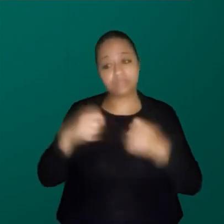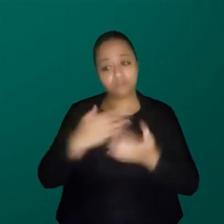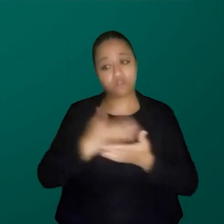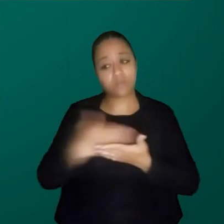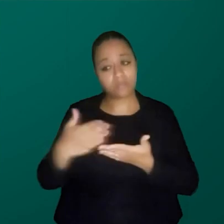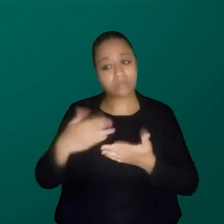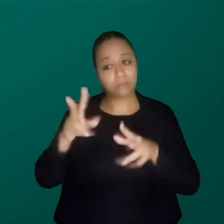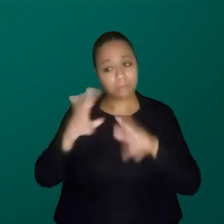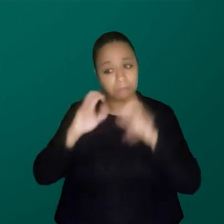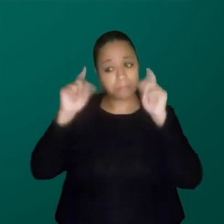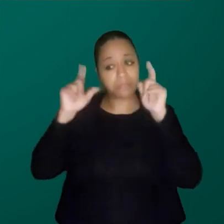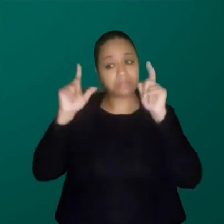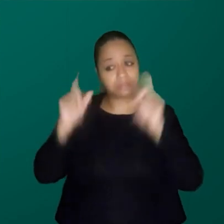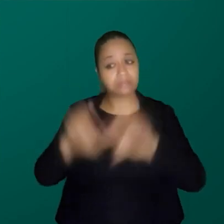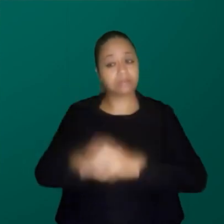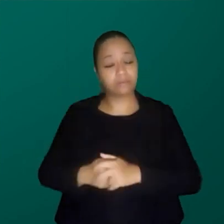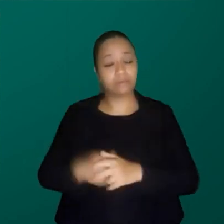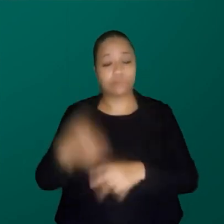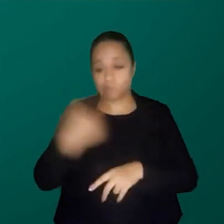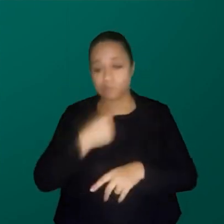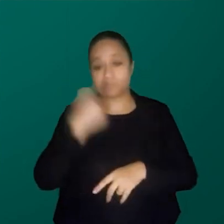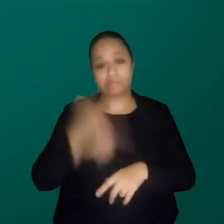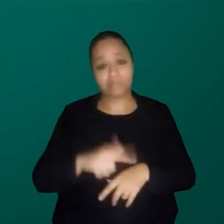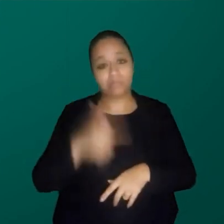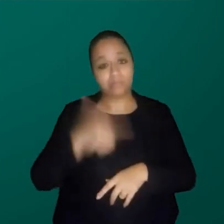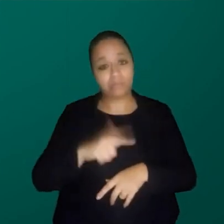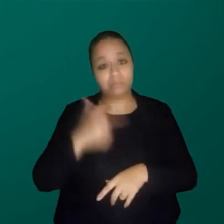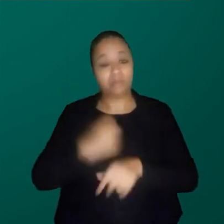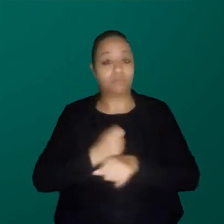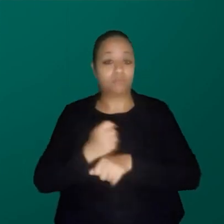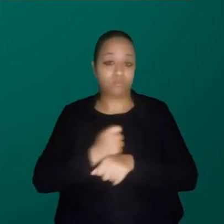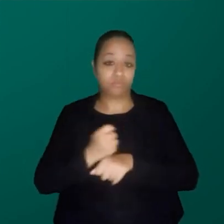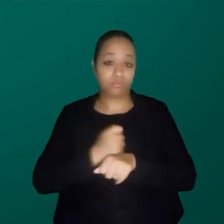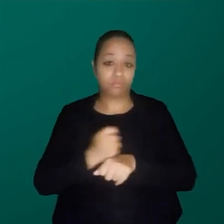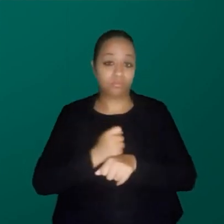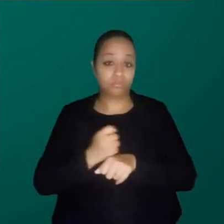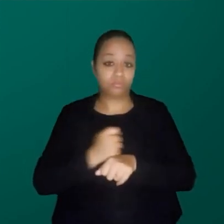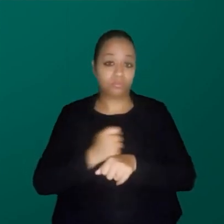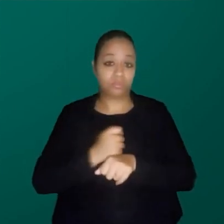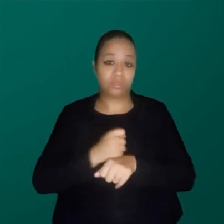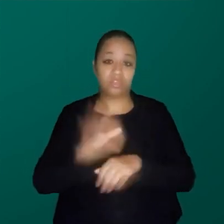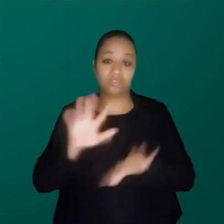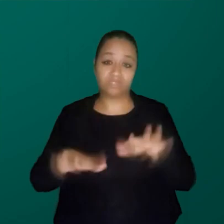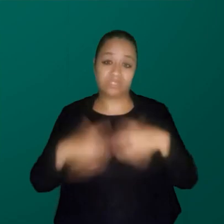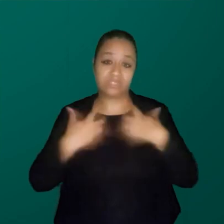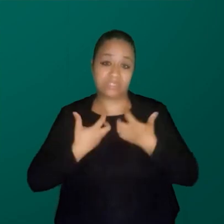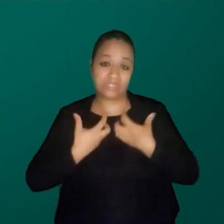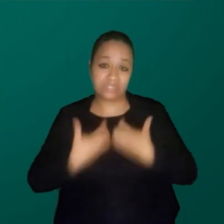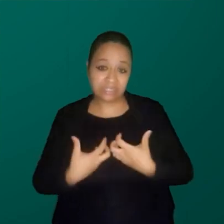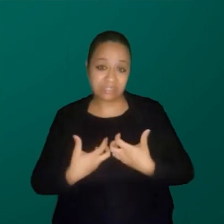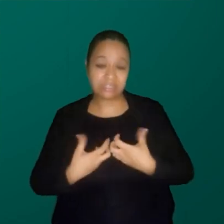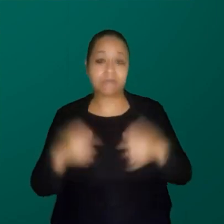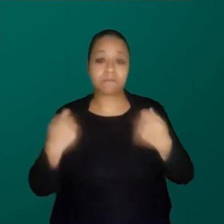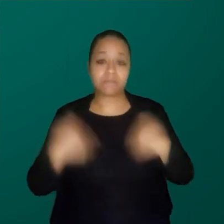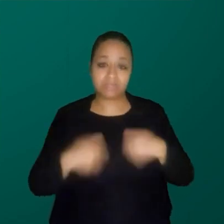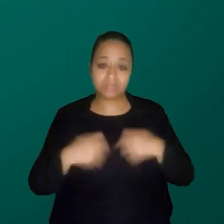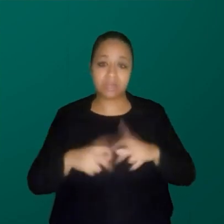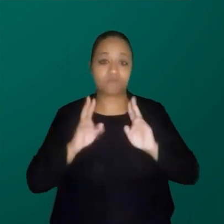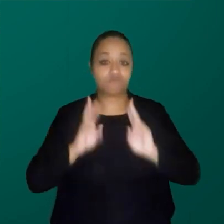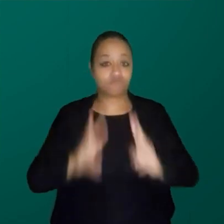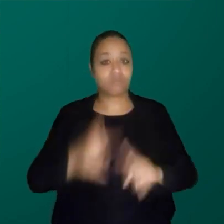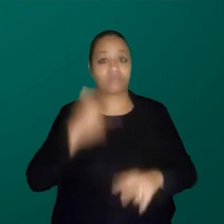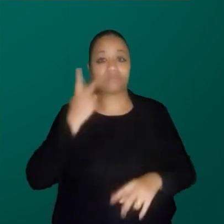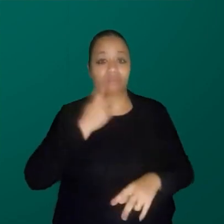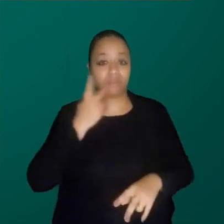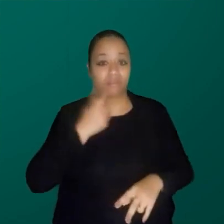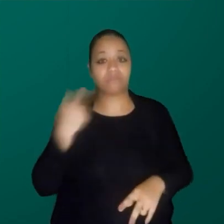prestar atenção porque a gente está repetindo isso há muito tempo, e é cansativo, enfim, mas ainda precisa ser dito. Então, acho